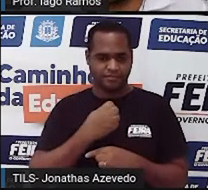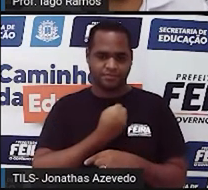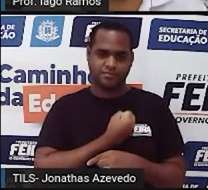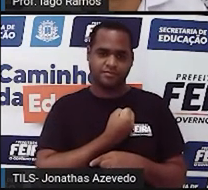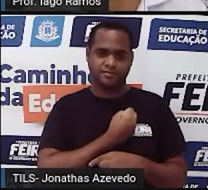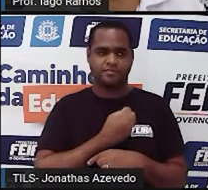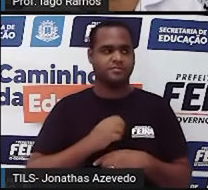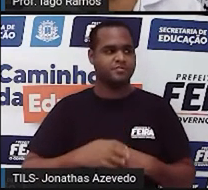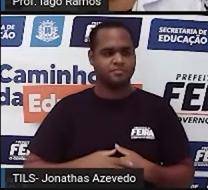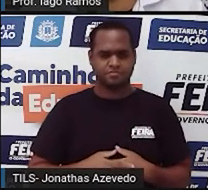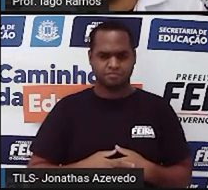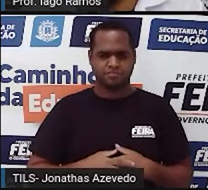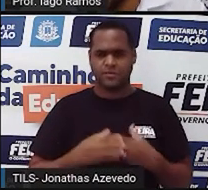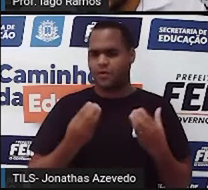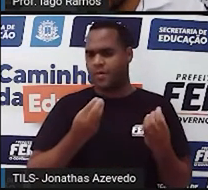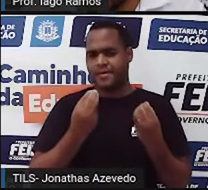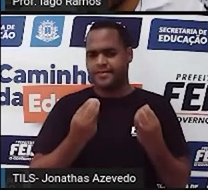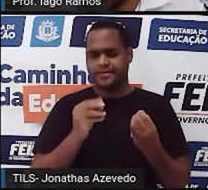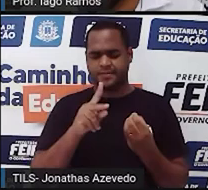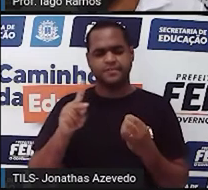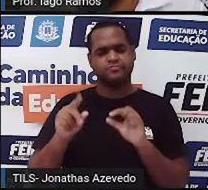Como assim, professor? Professor,